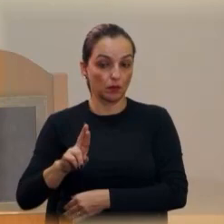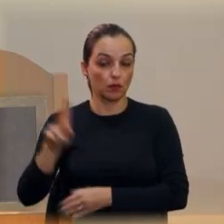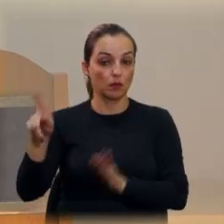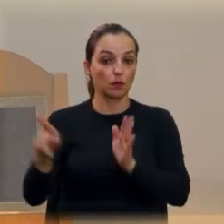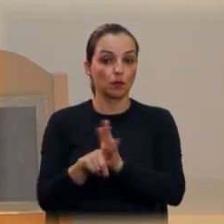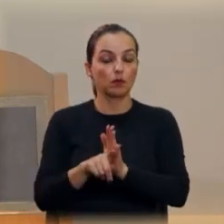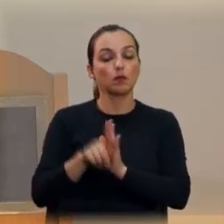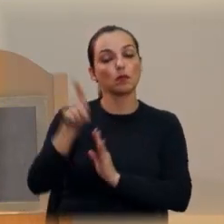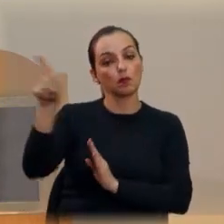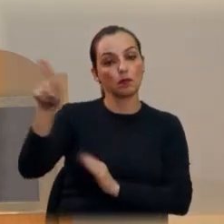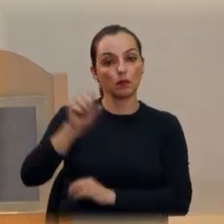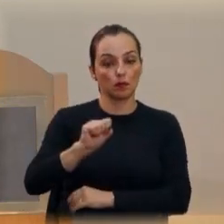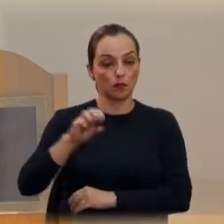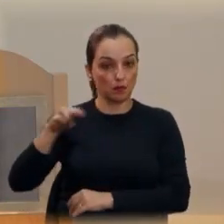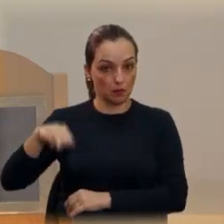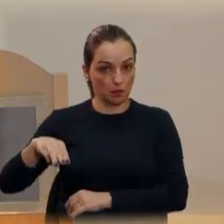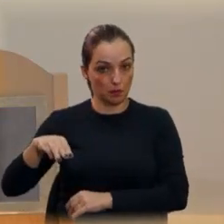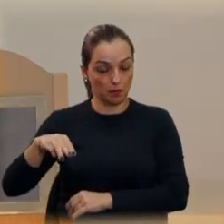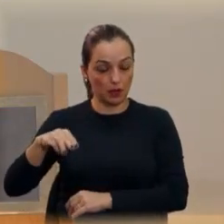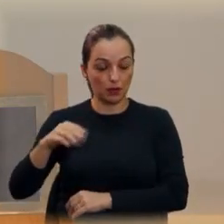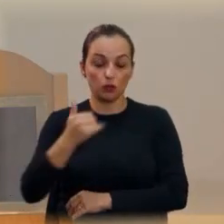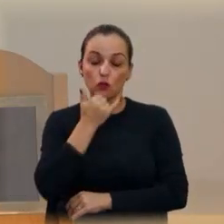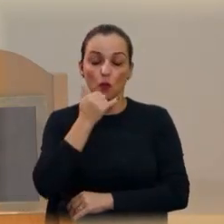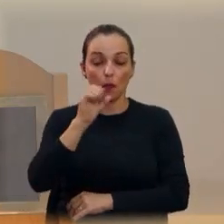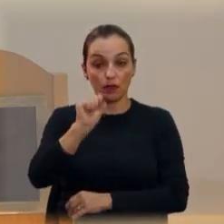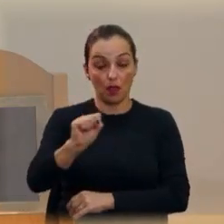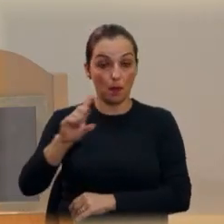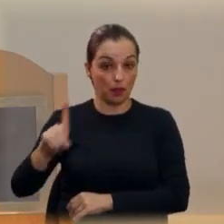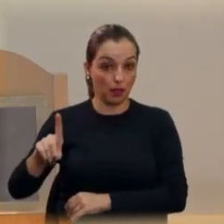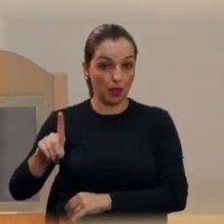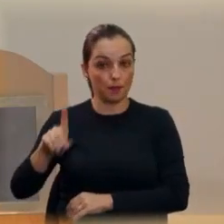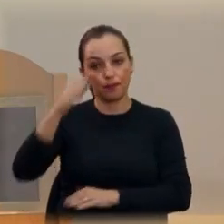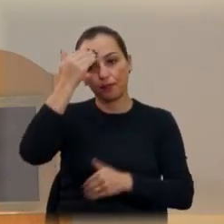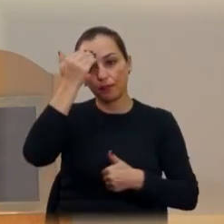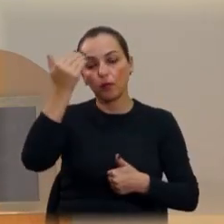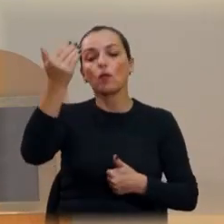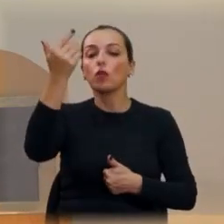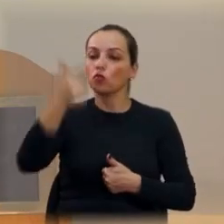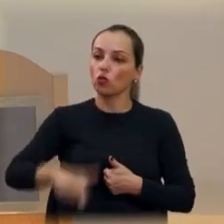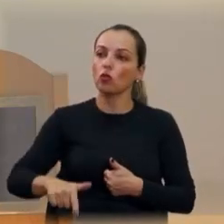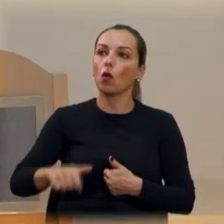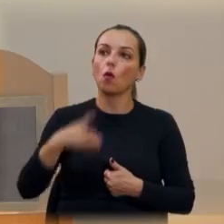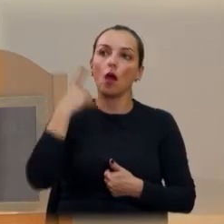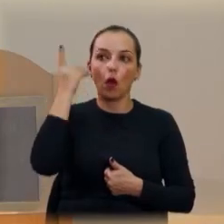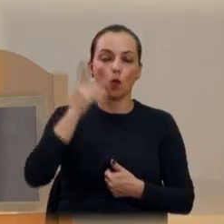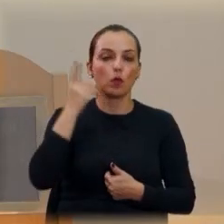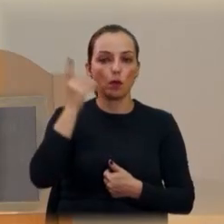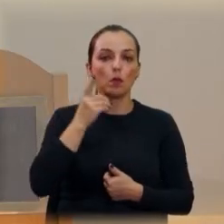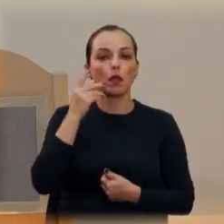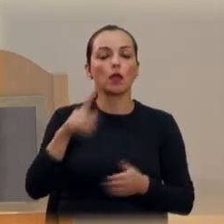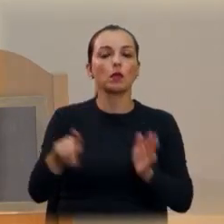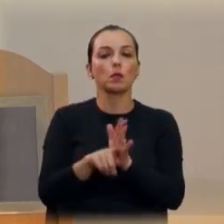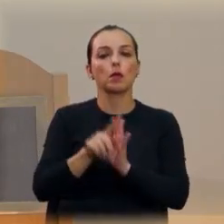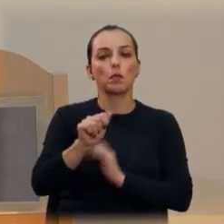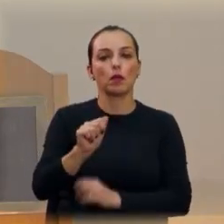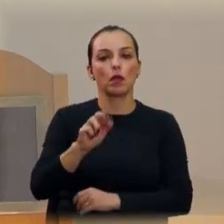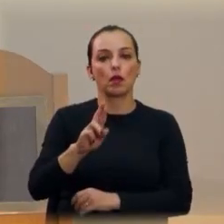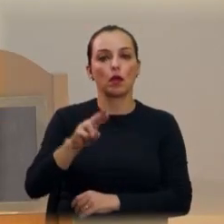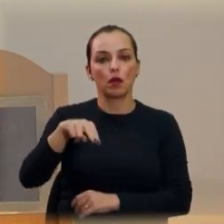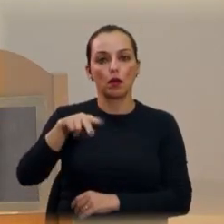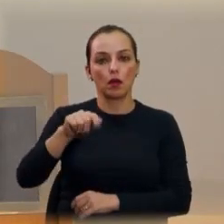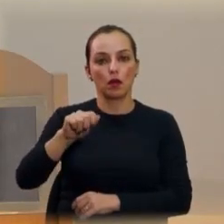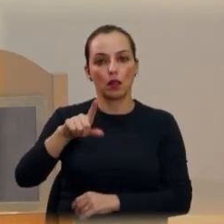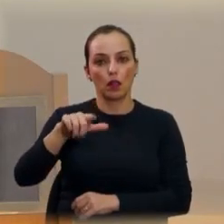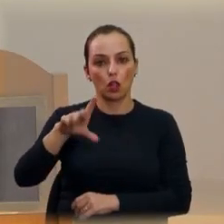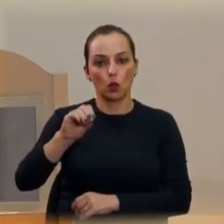Rubenscruz. Então, mais uma vez, agradecer ao deputado Arnaldo Jardim pela essa emenda de